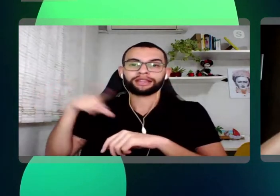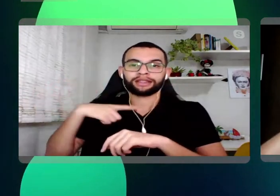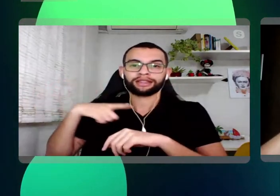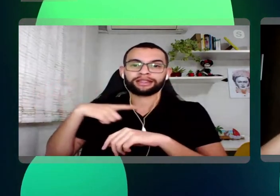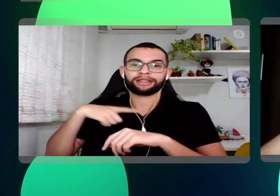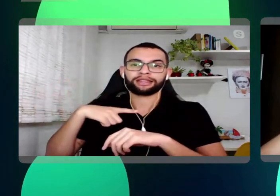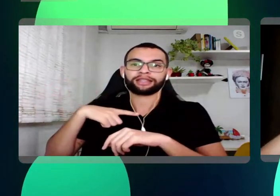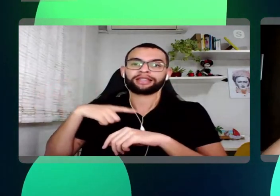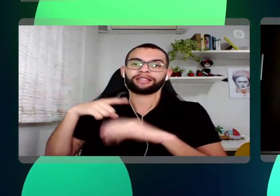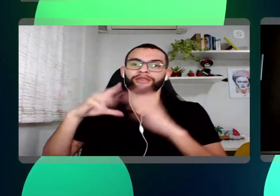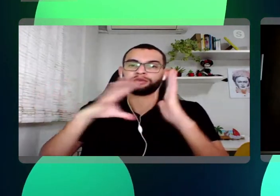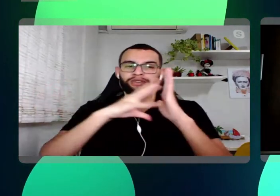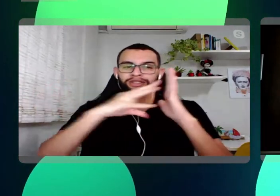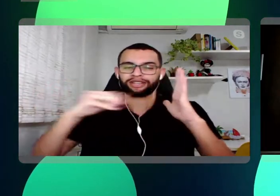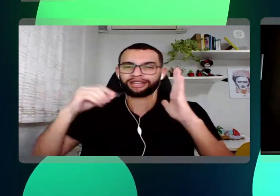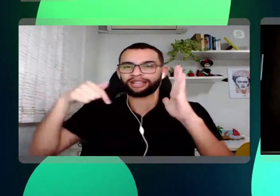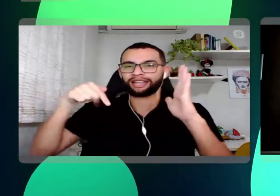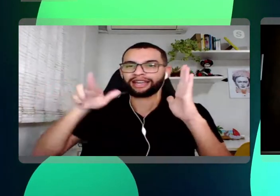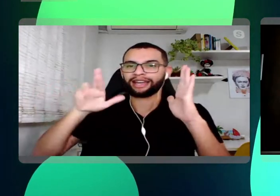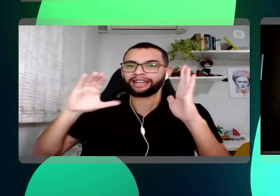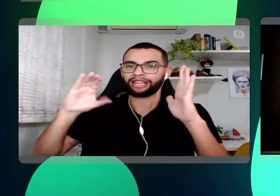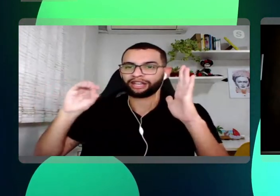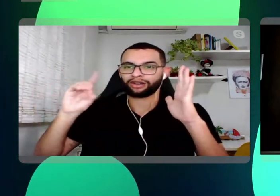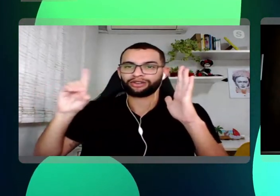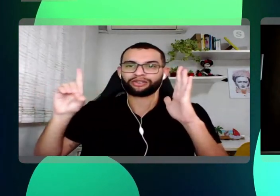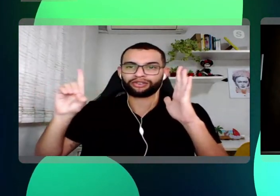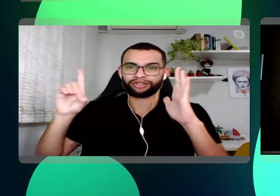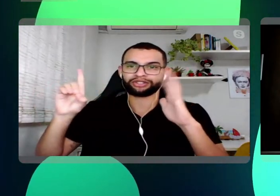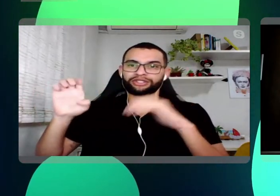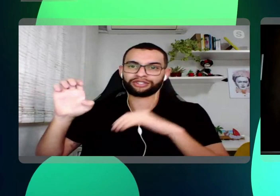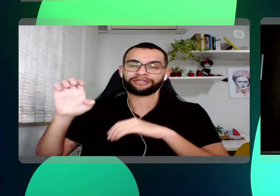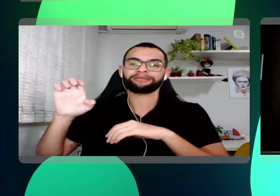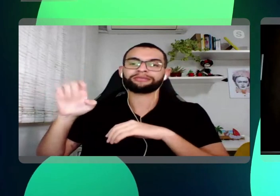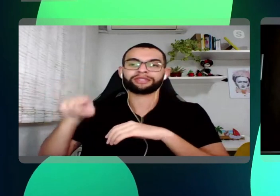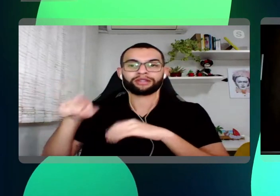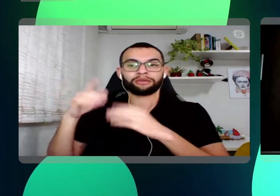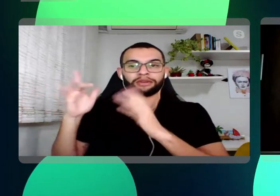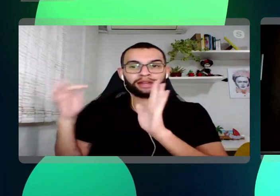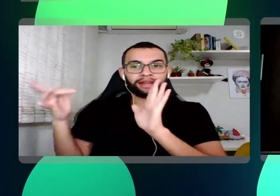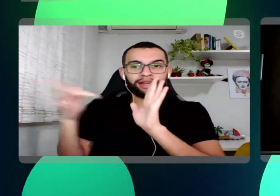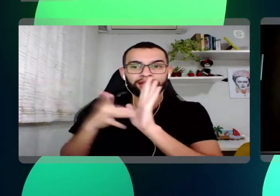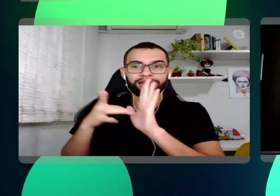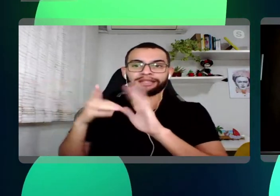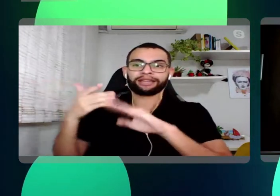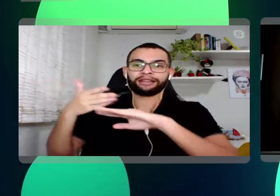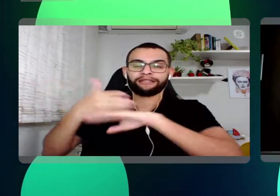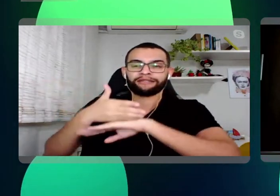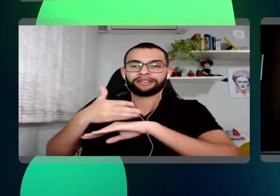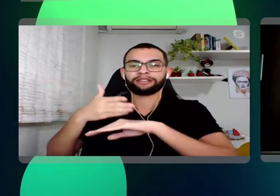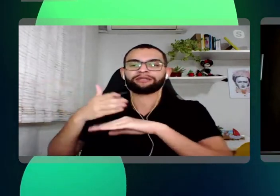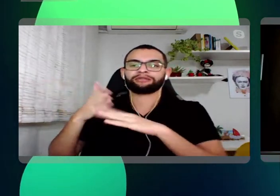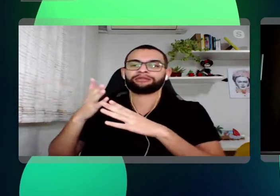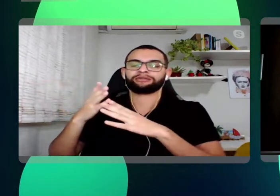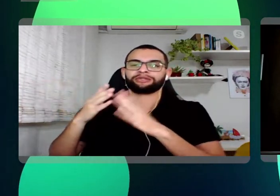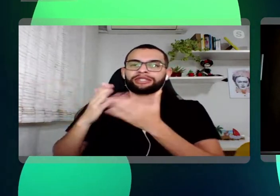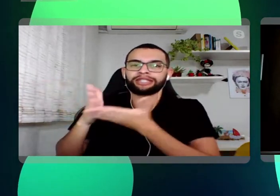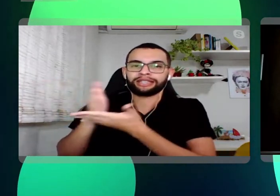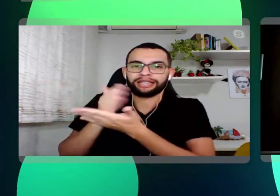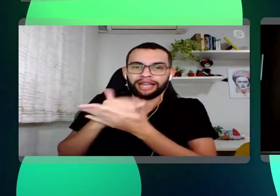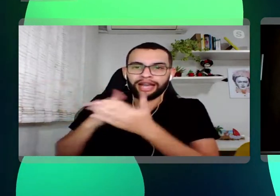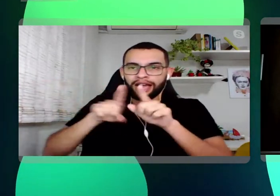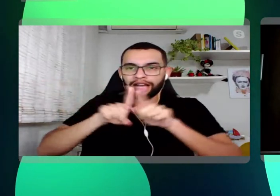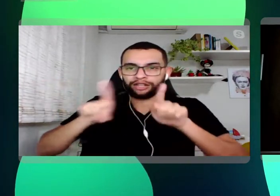das americanas. Entrem lá e preencham os dados para que as americanas possam